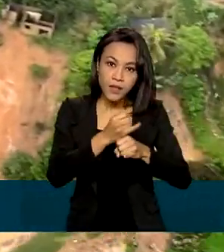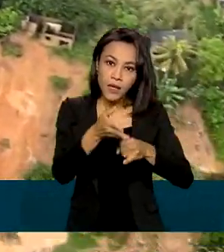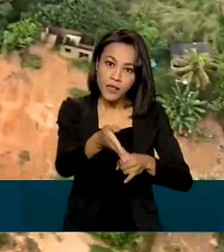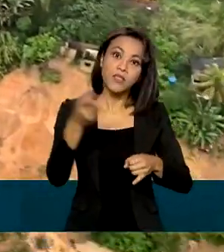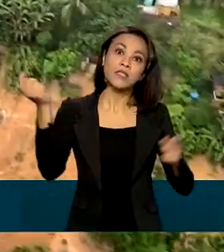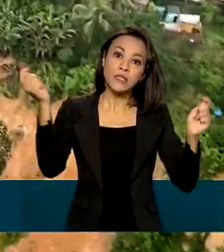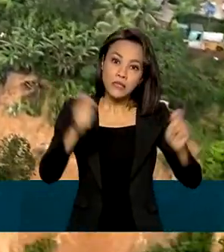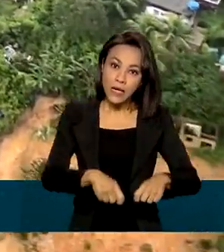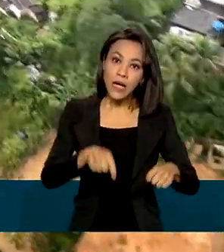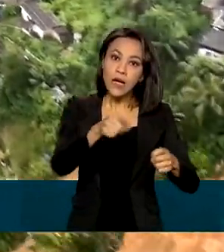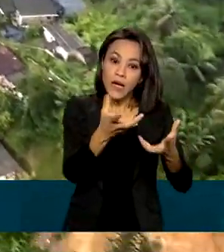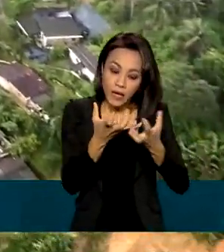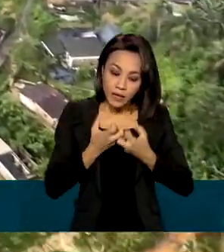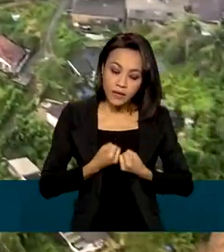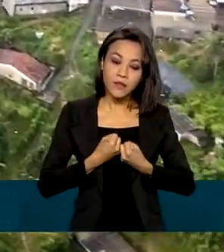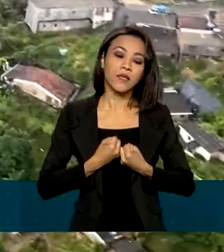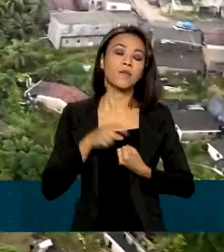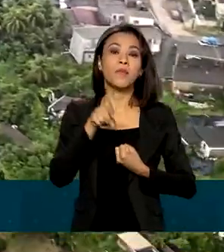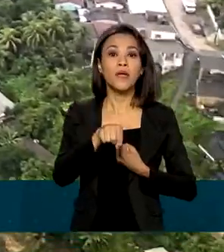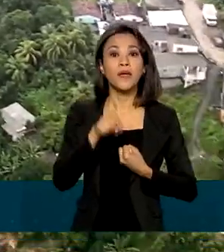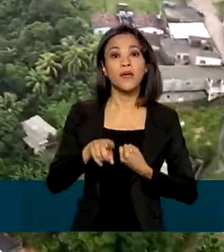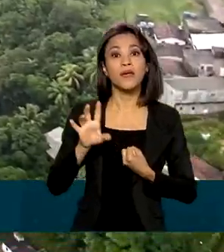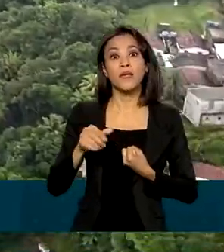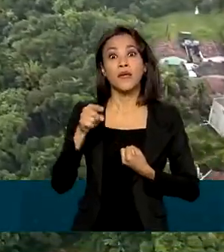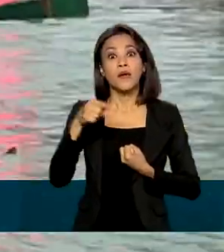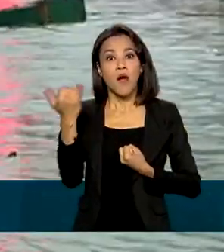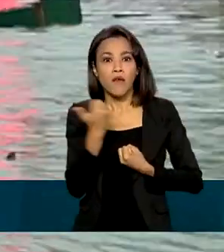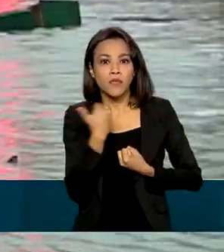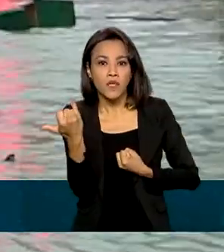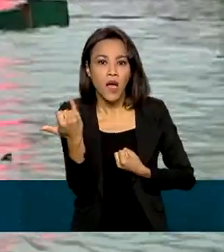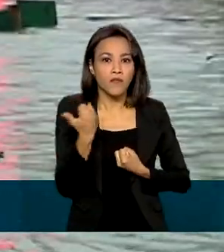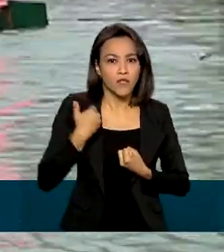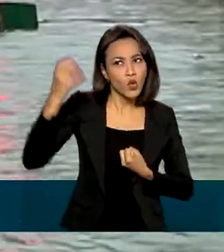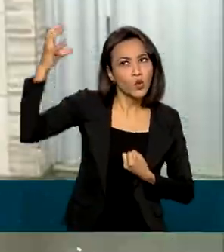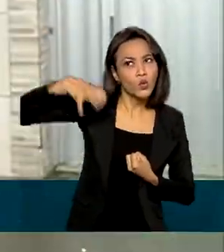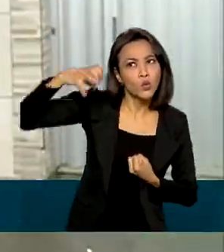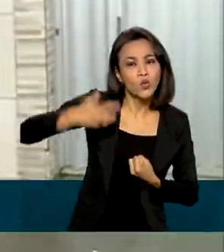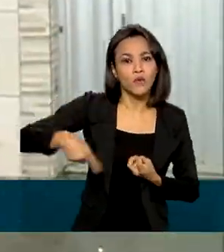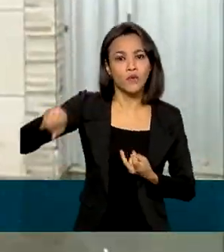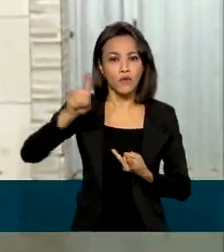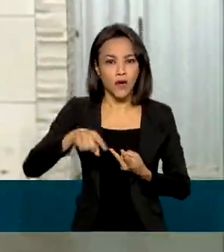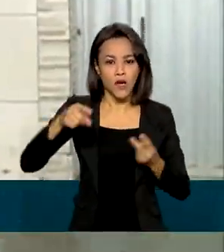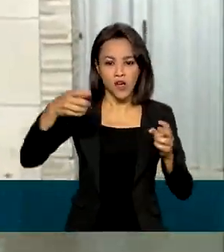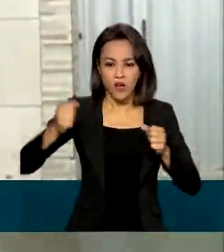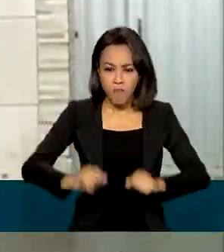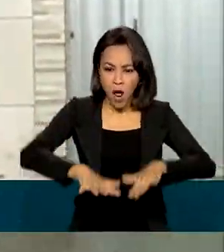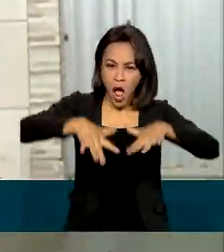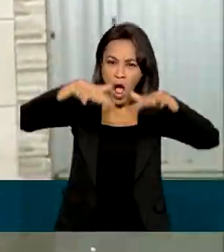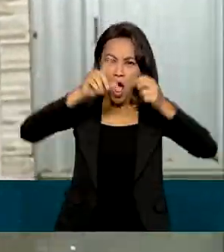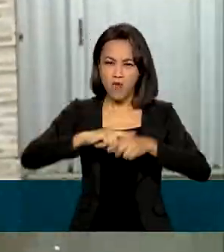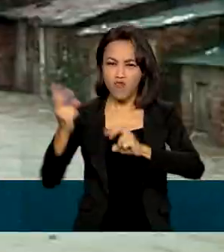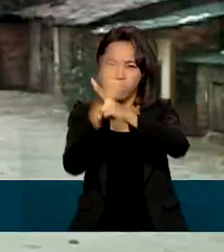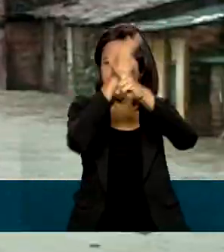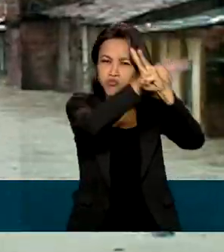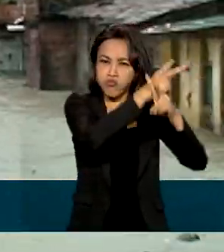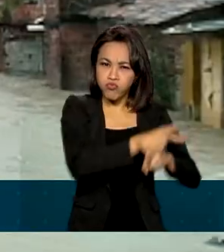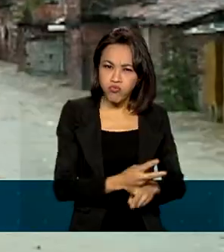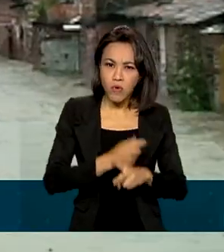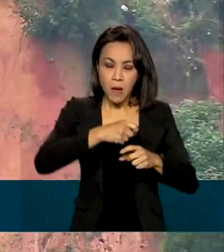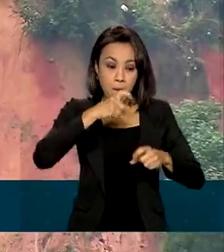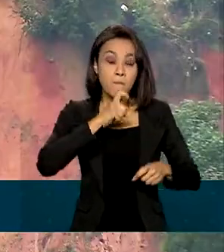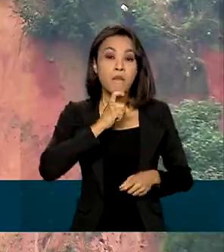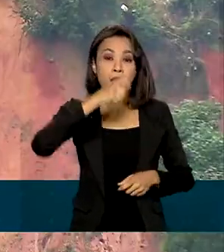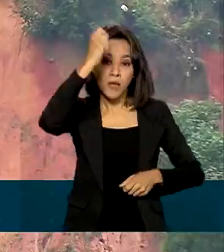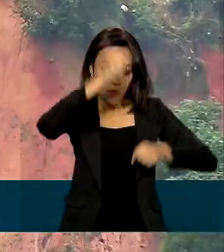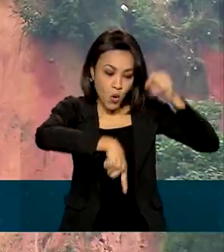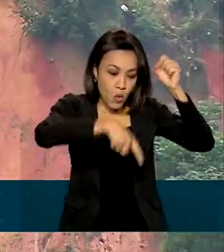será possível receber sete possibilidades de alertas. Chuva intensa, enxurrada, vendaval, granizo,